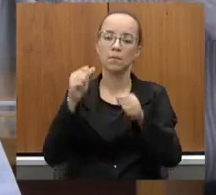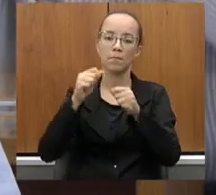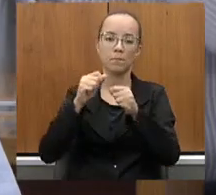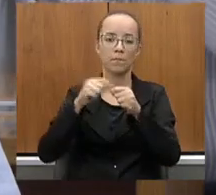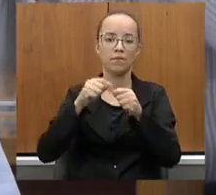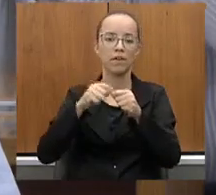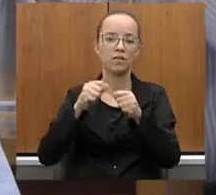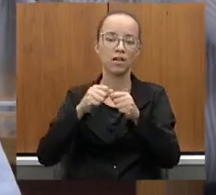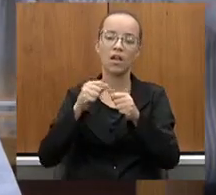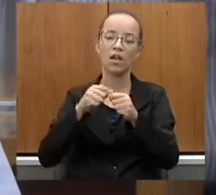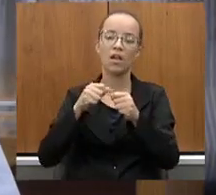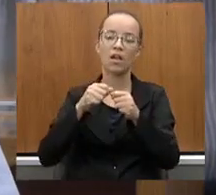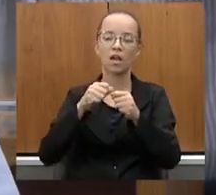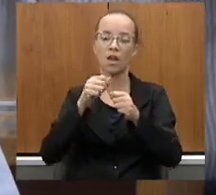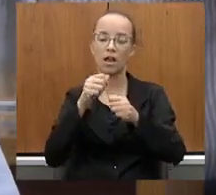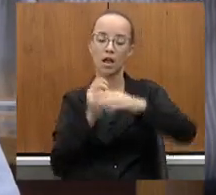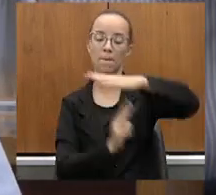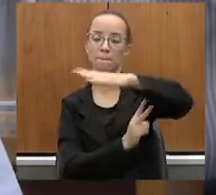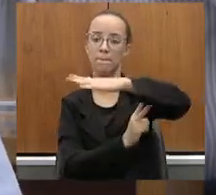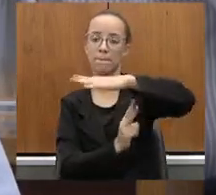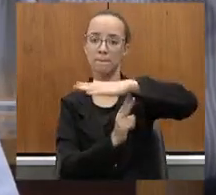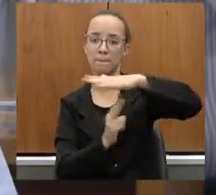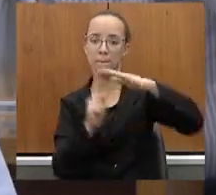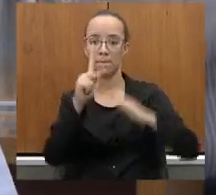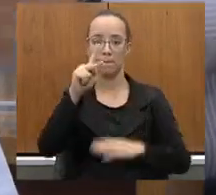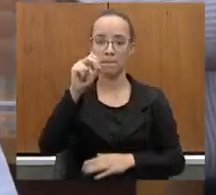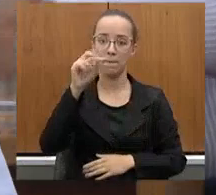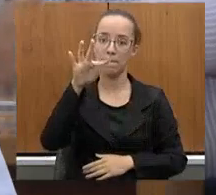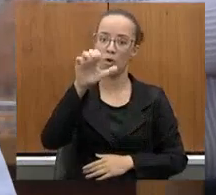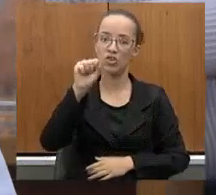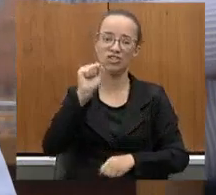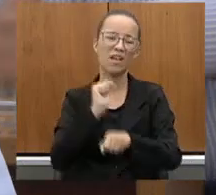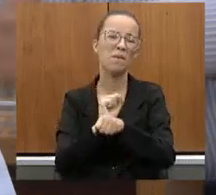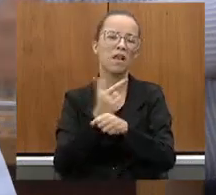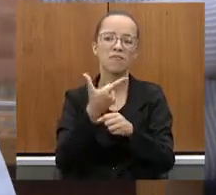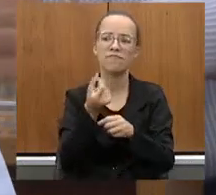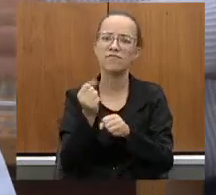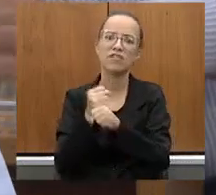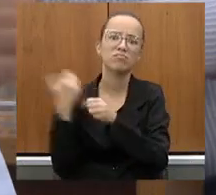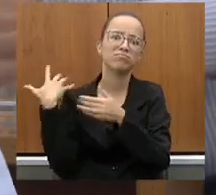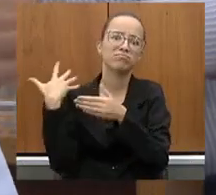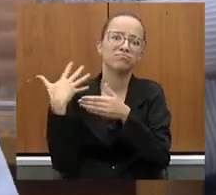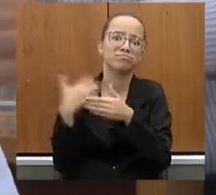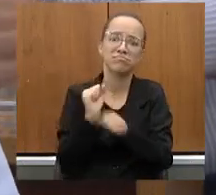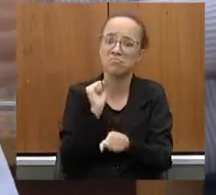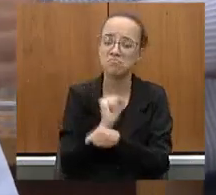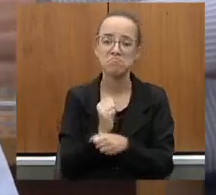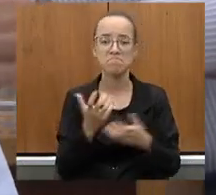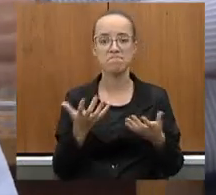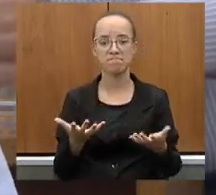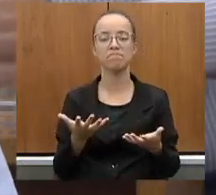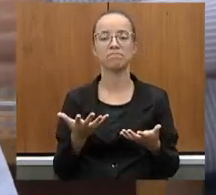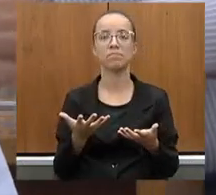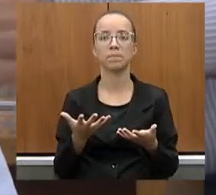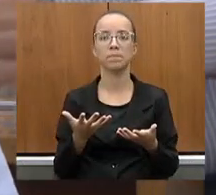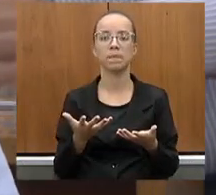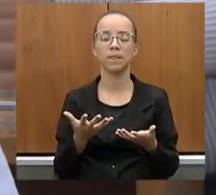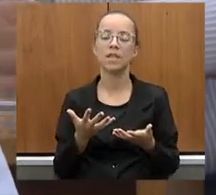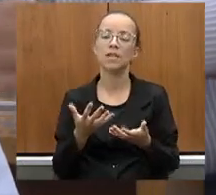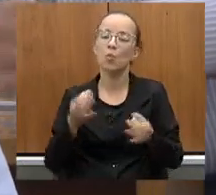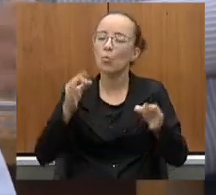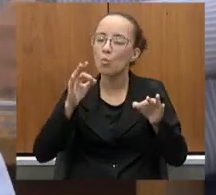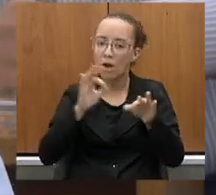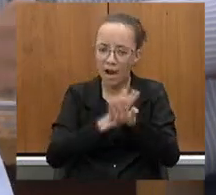encabeceamentos, essa ponte aí que está parada há 20 anos, ligava ou nada a lugar nenhum, no momento em que ela for